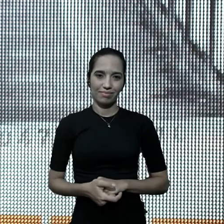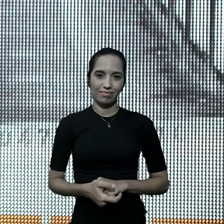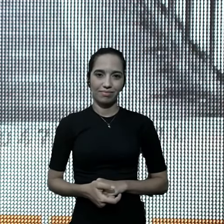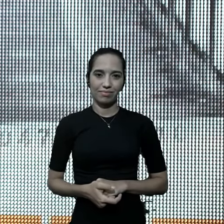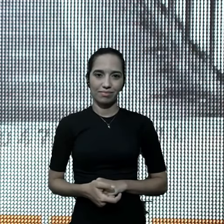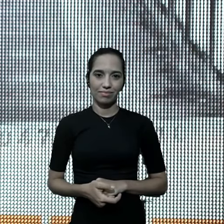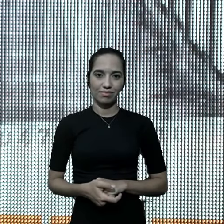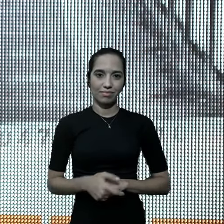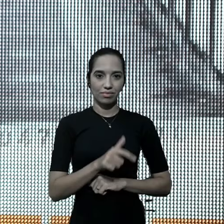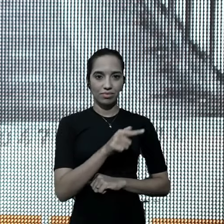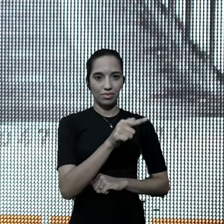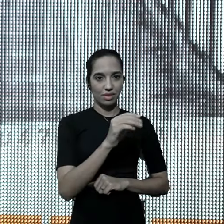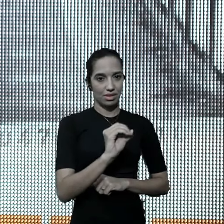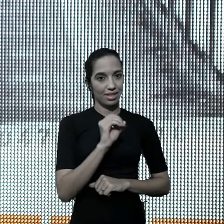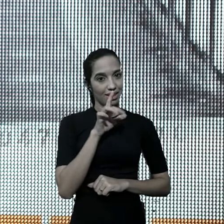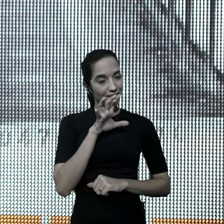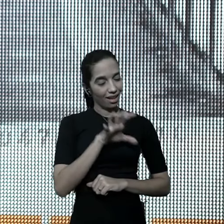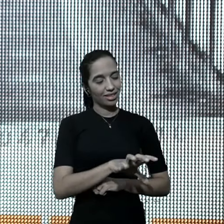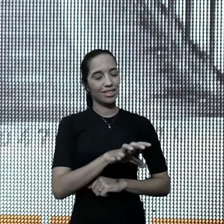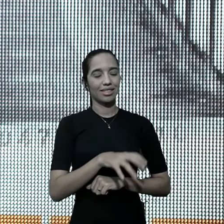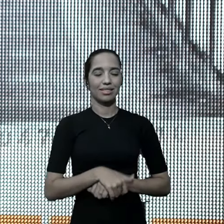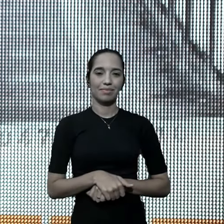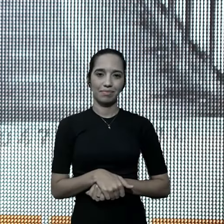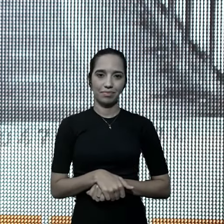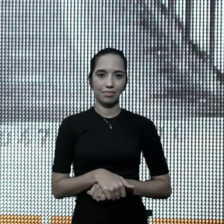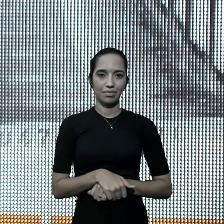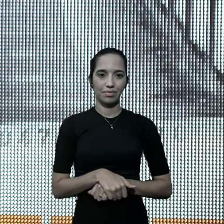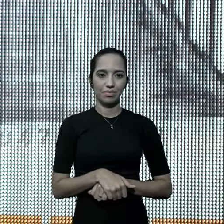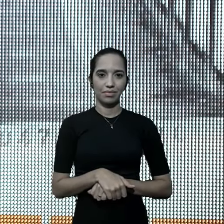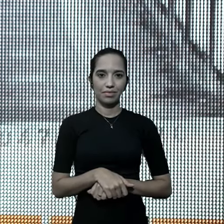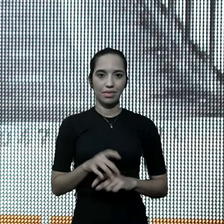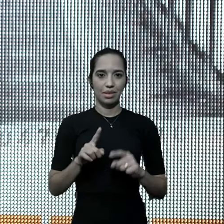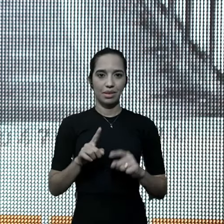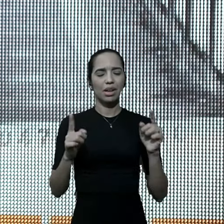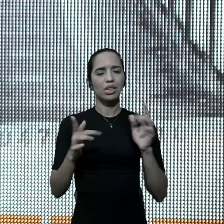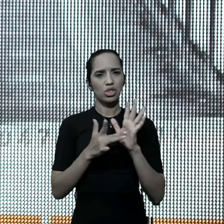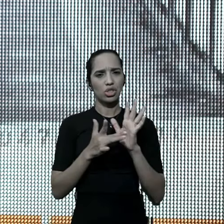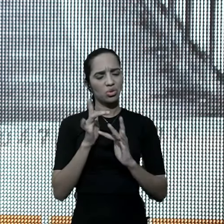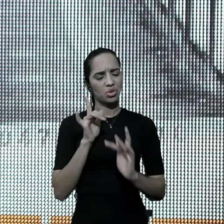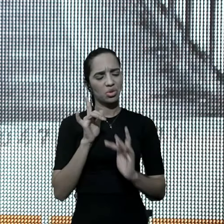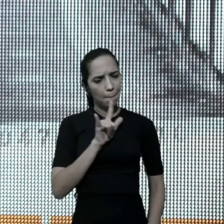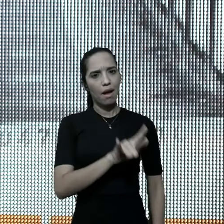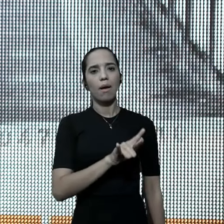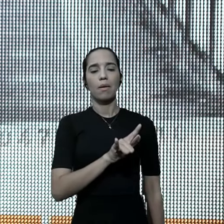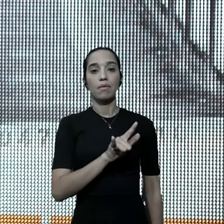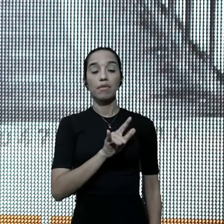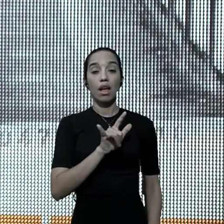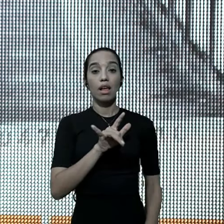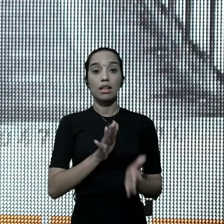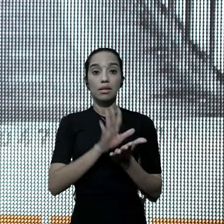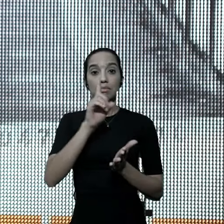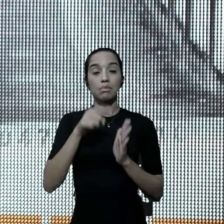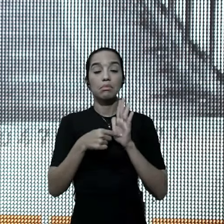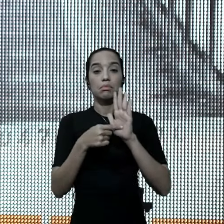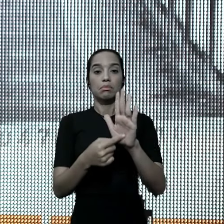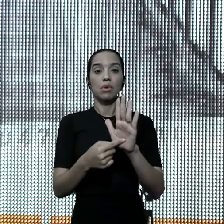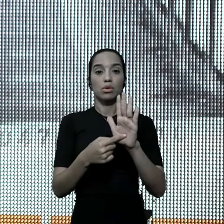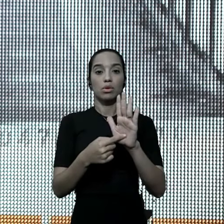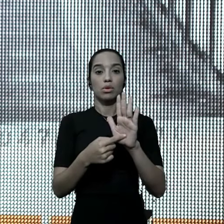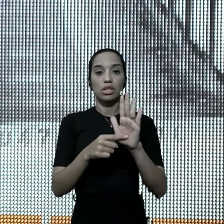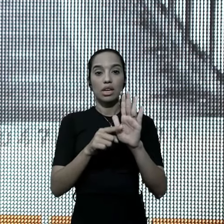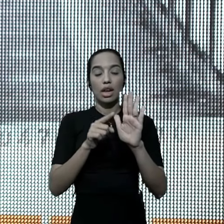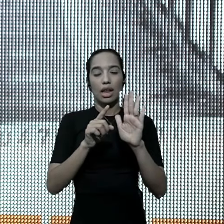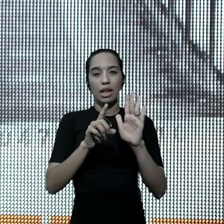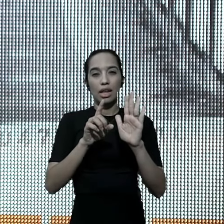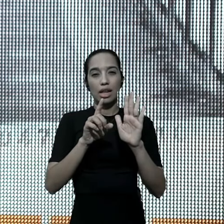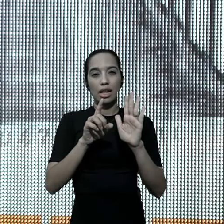os setenta, estavam nessa condição, mas Deus, Jesus os amava, e a Bíblia fala, que o Senhor, destacou, doze